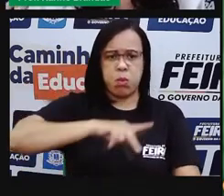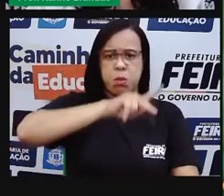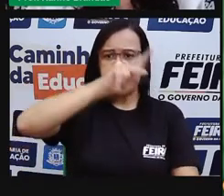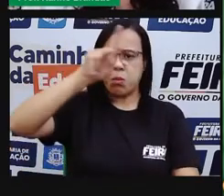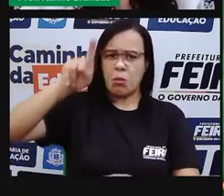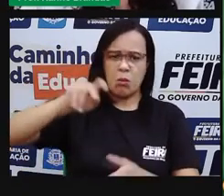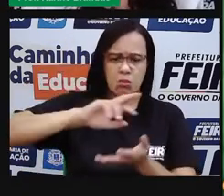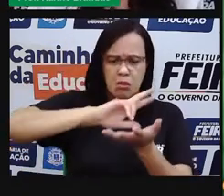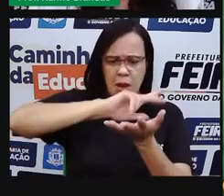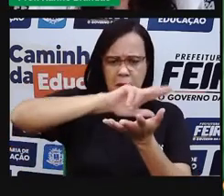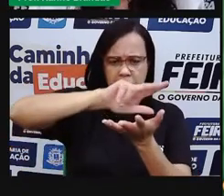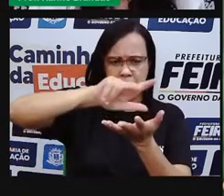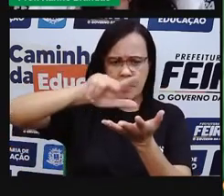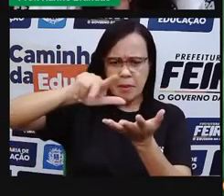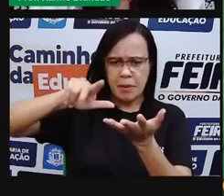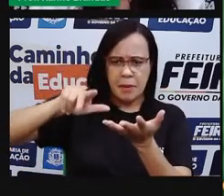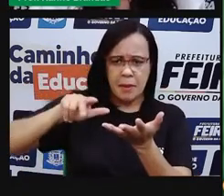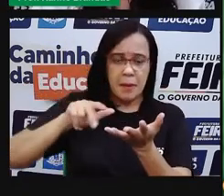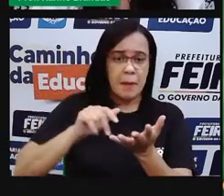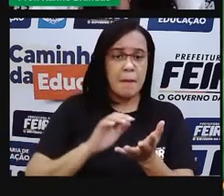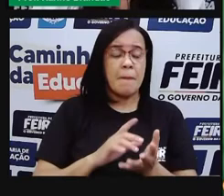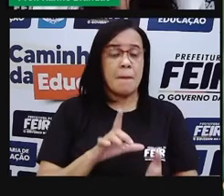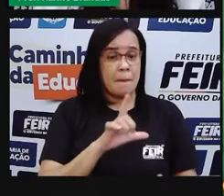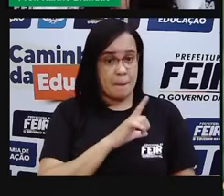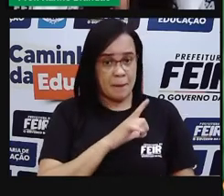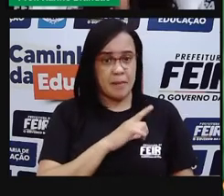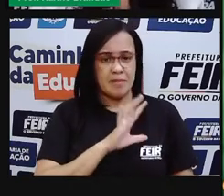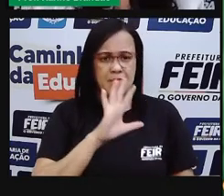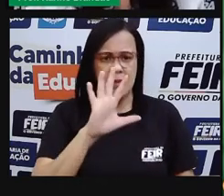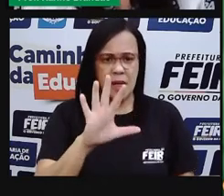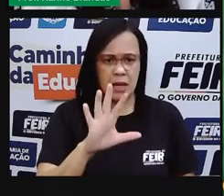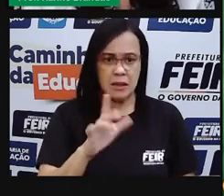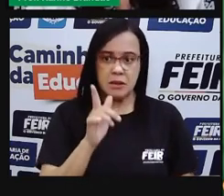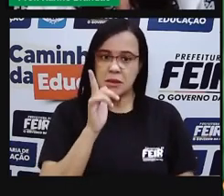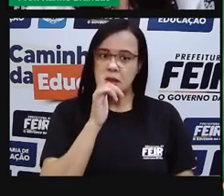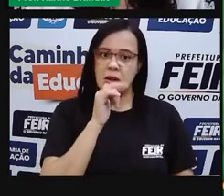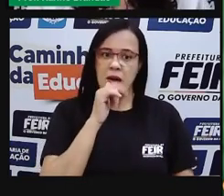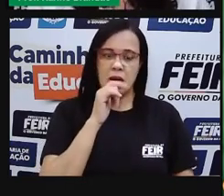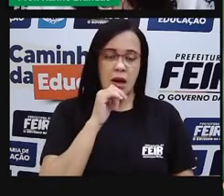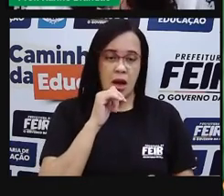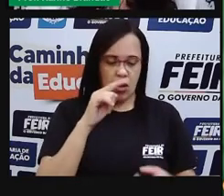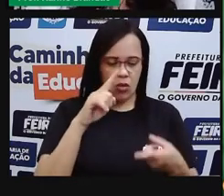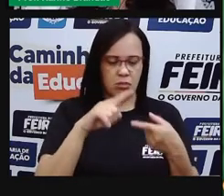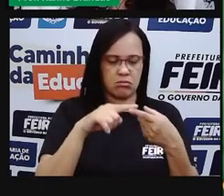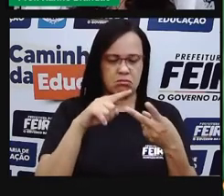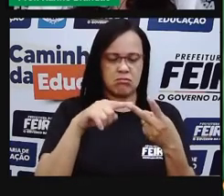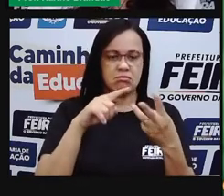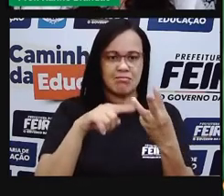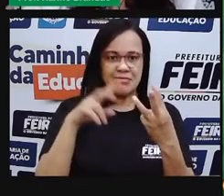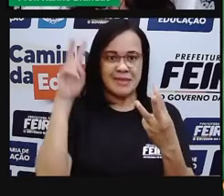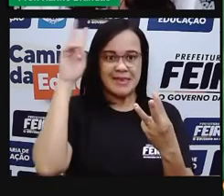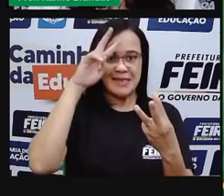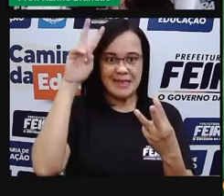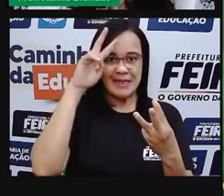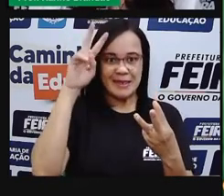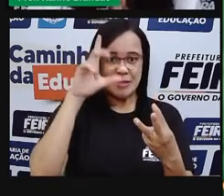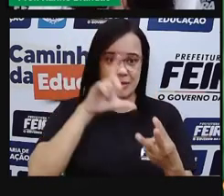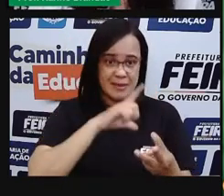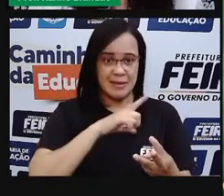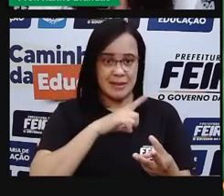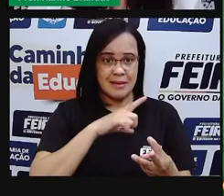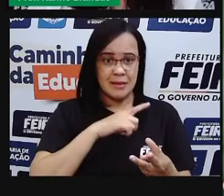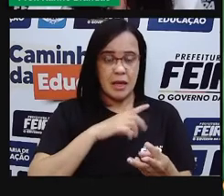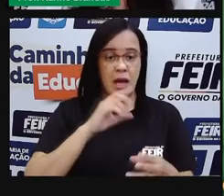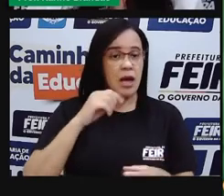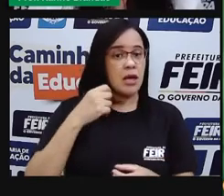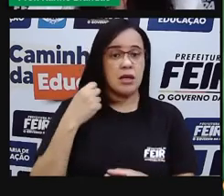mas não nos três estados físicos, né? Pelo menos não até onde nós conhecemos dos outros planetas